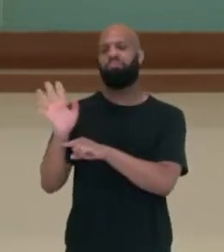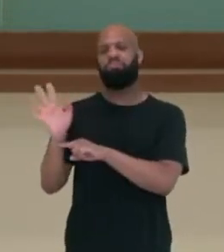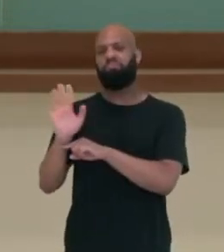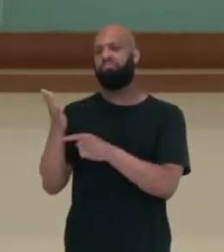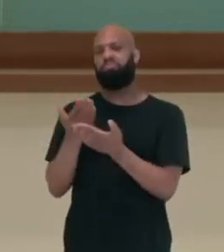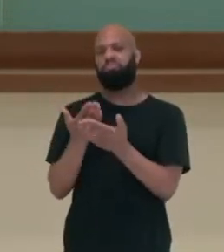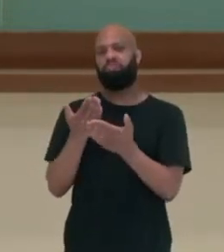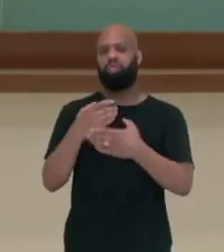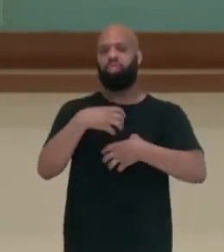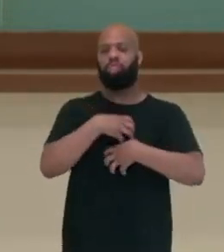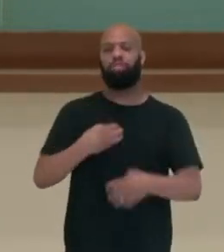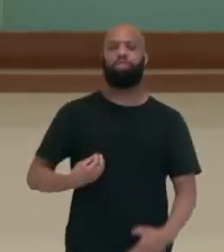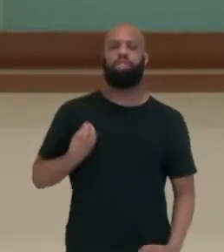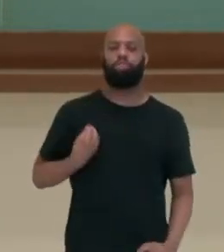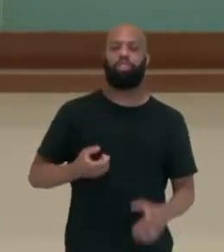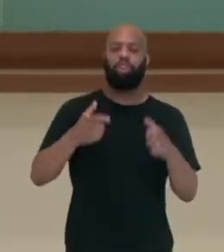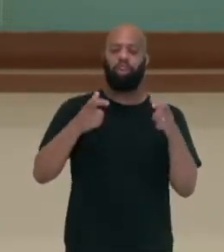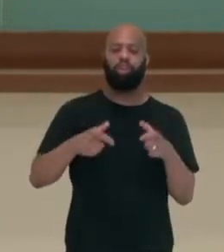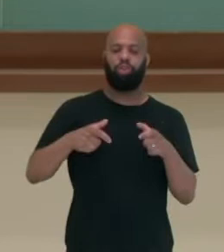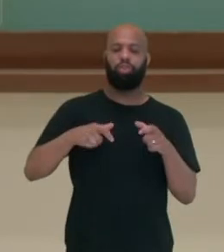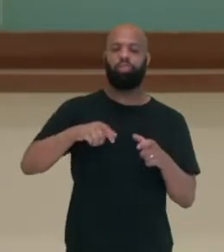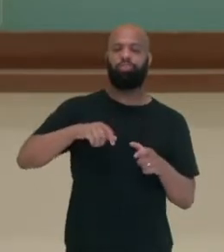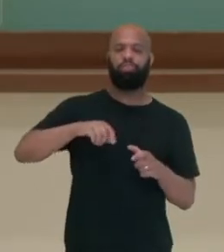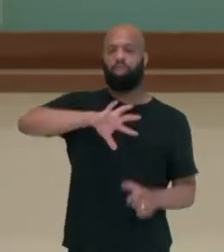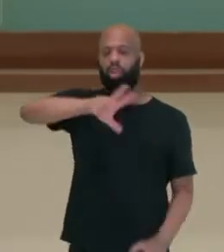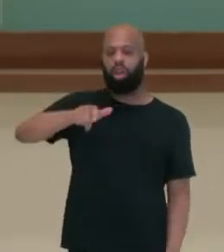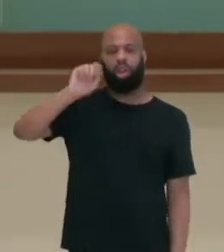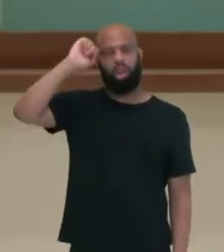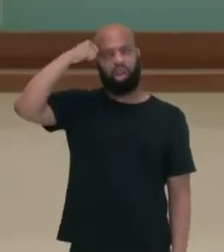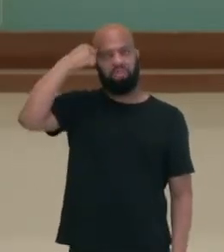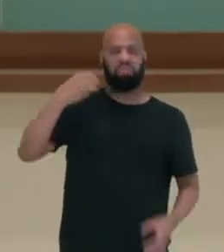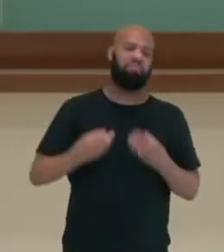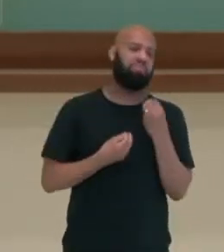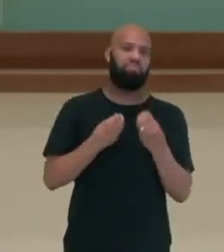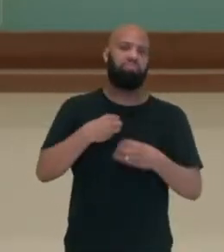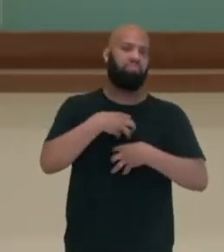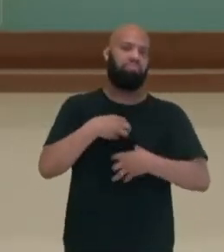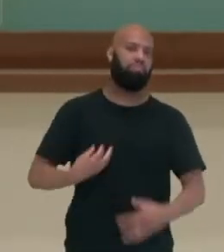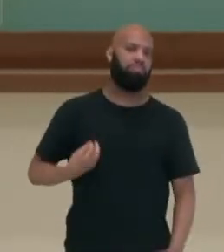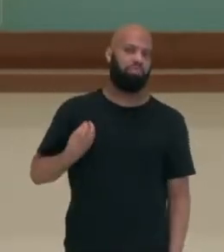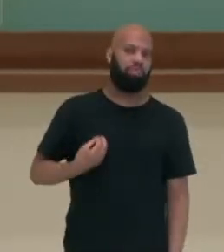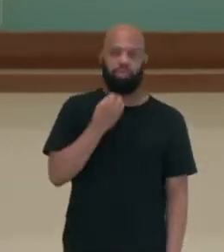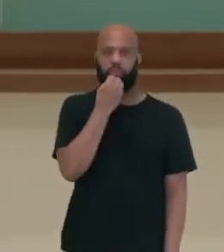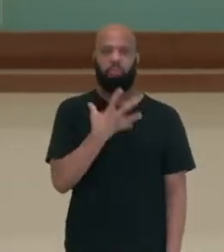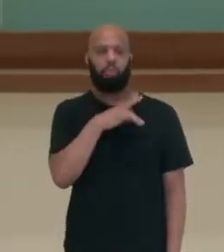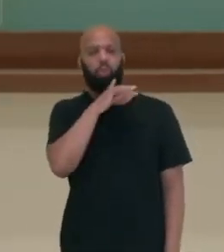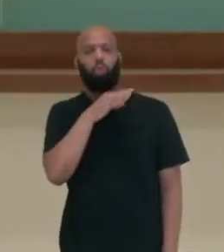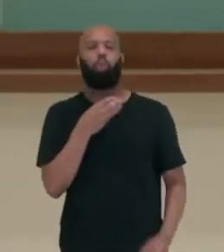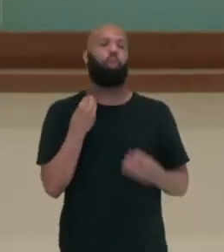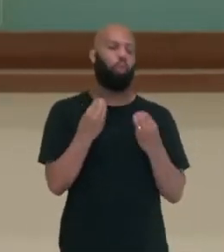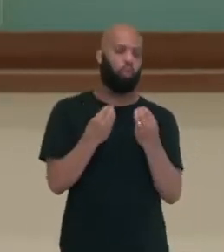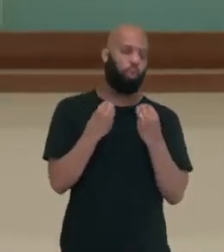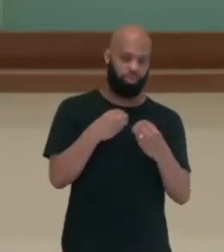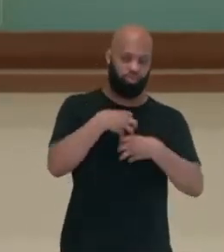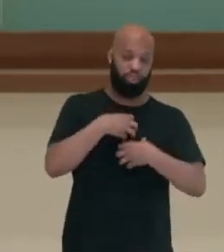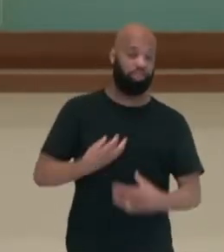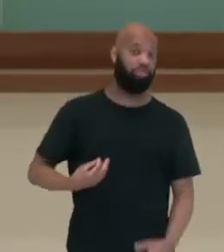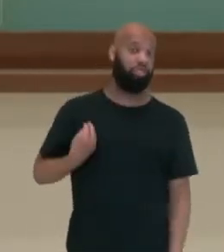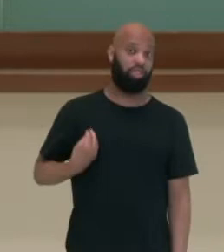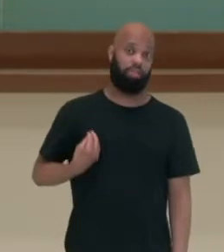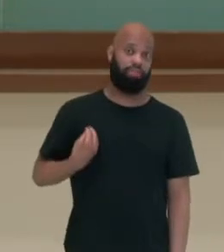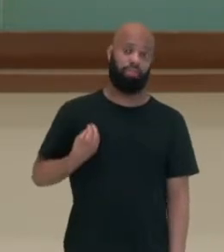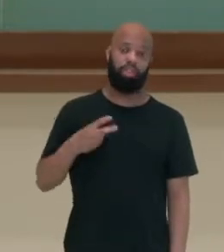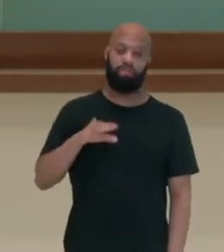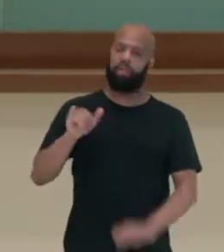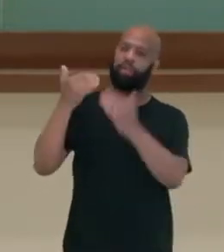as condições de vida no continente africano. Como é que são as condições de vida, né? São boas, são ruins, né? Nós vamos fazer